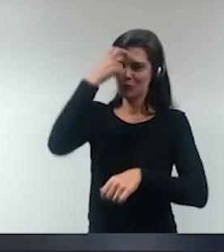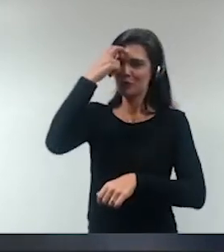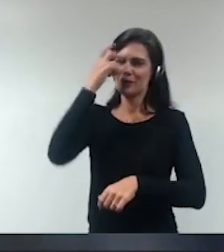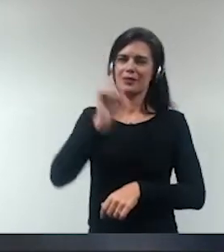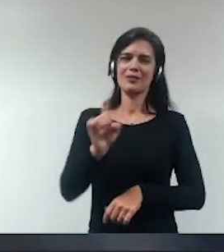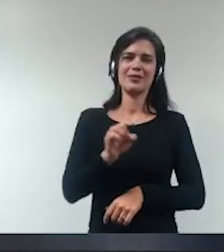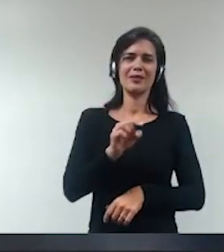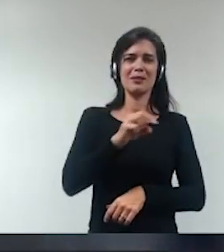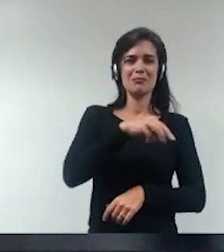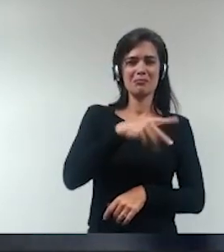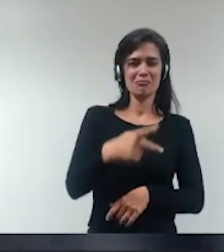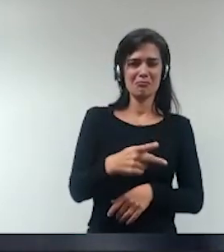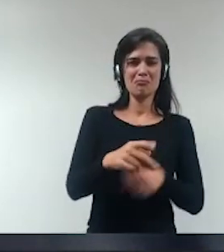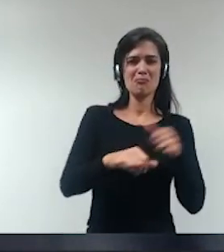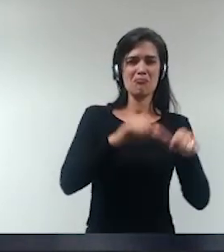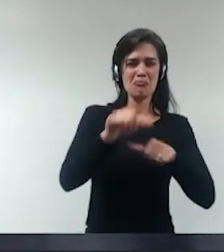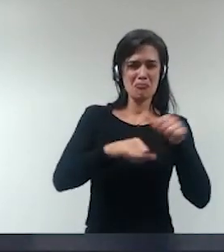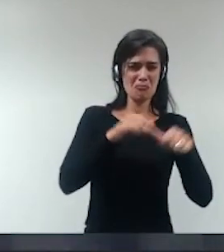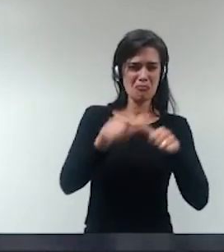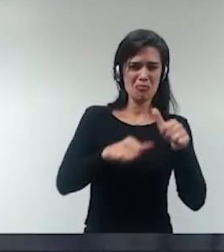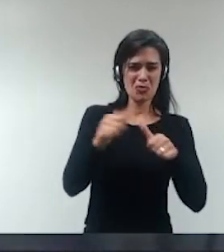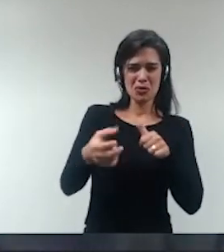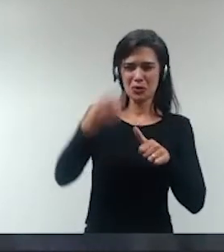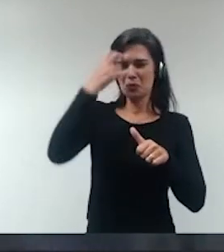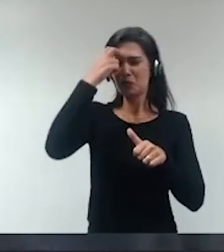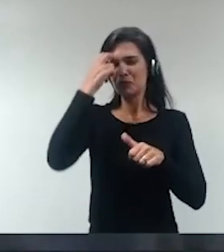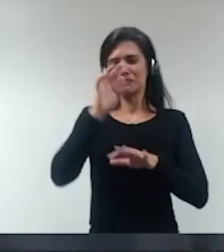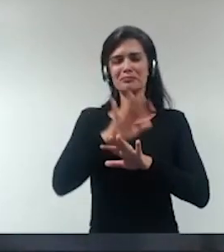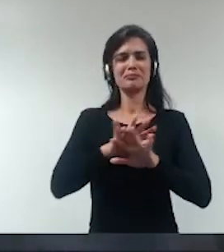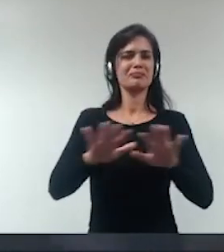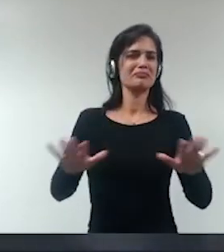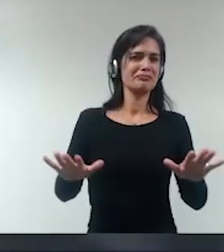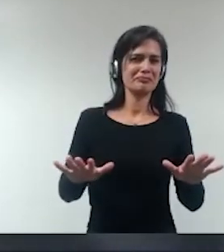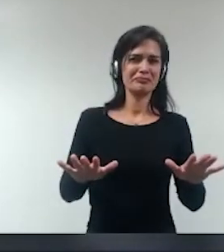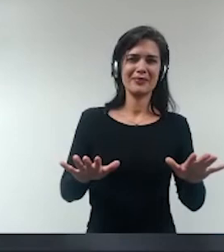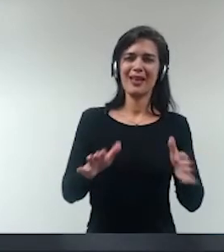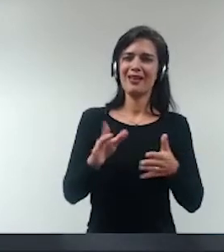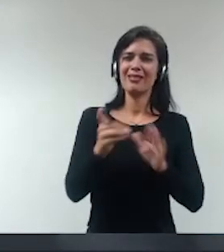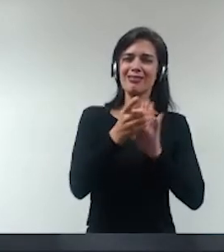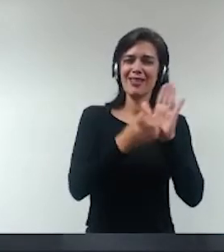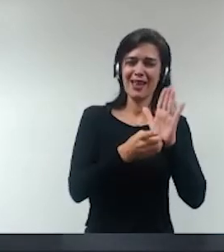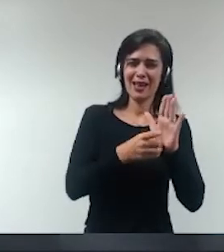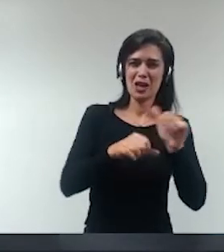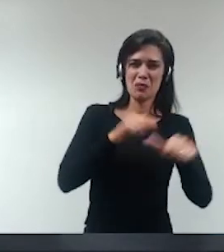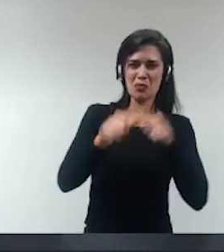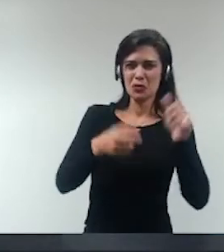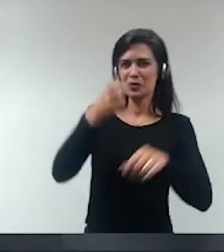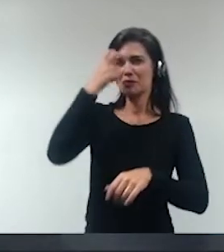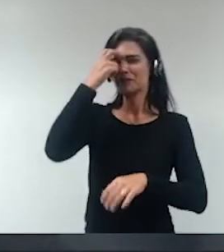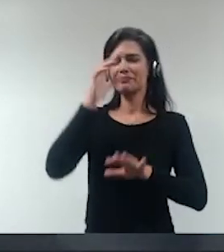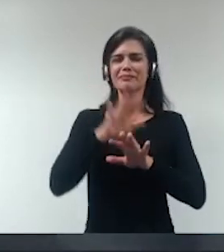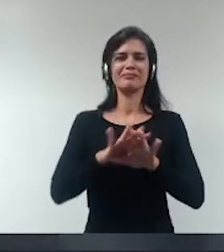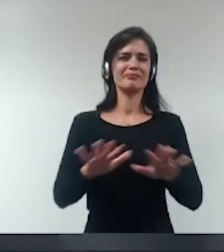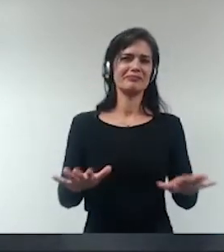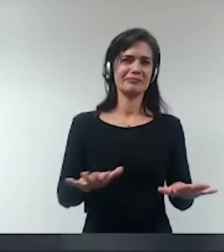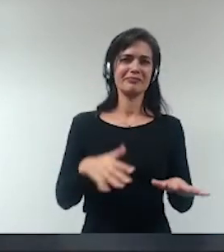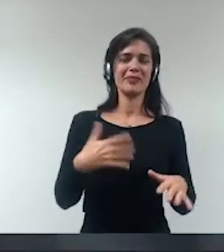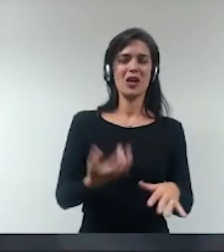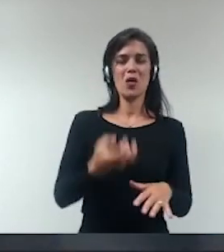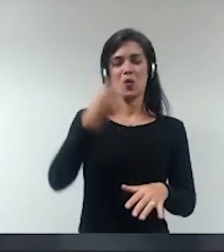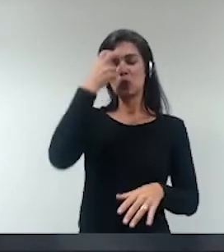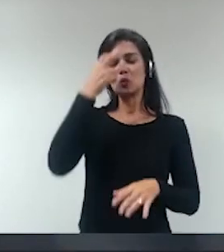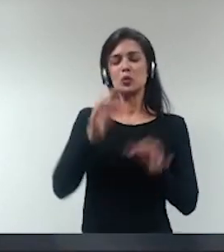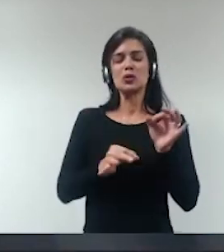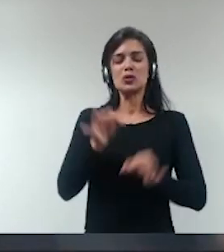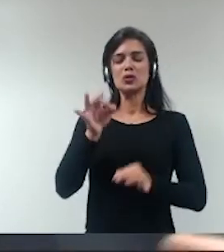muito menos medida provisória nem decreto muda uma cultura então a cultura jurídica é um ato que tem que